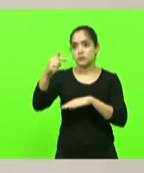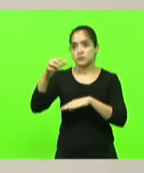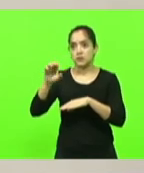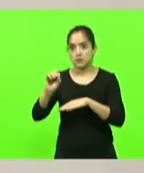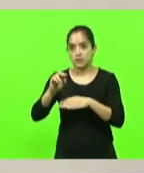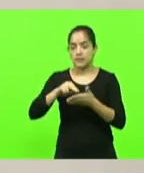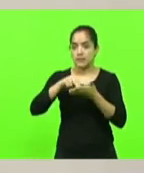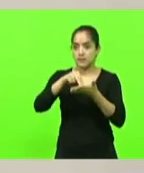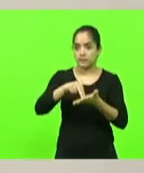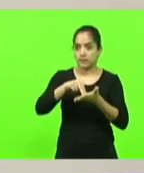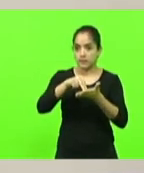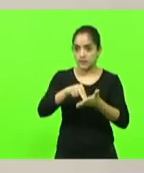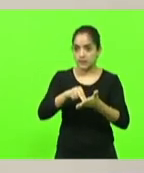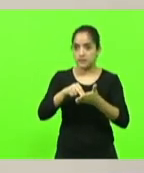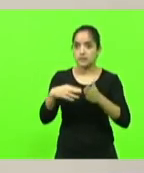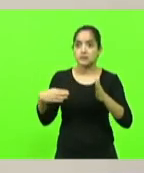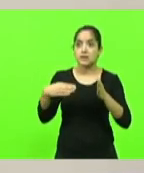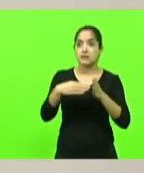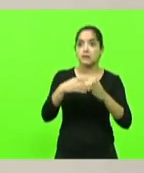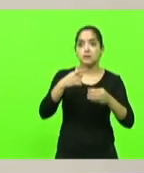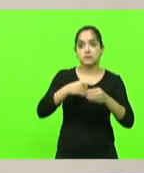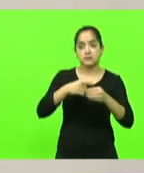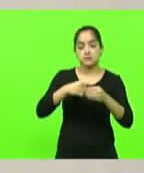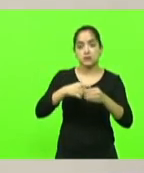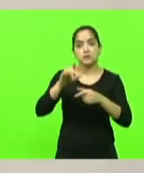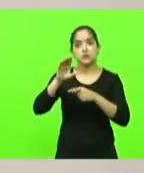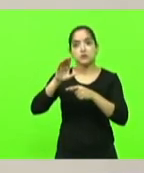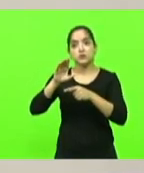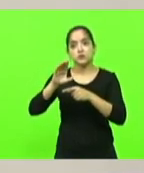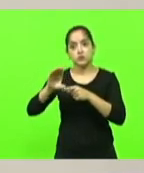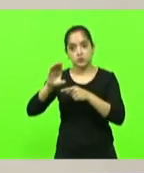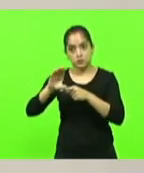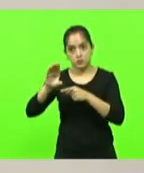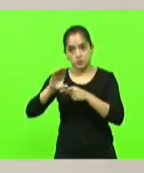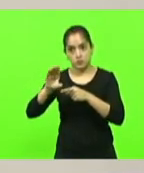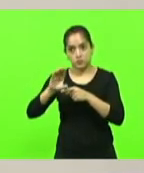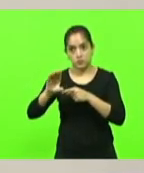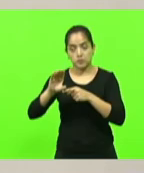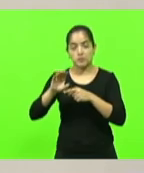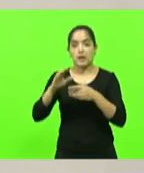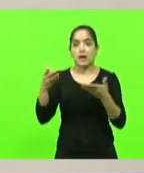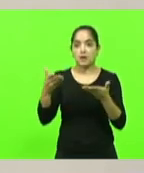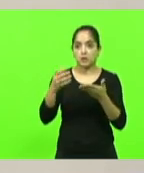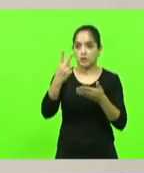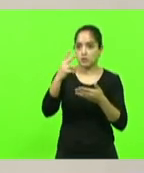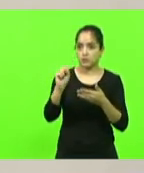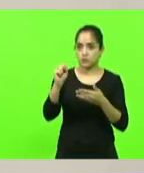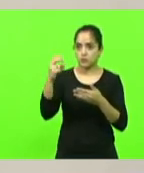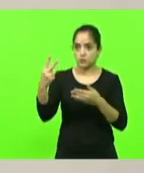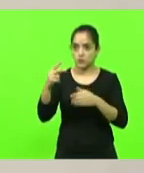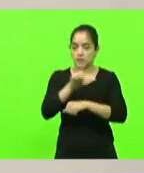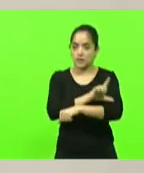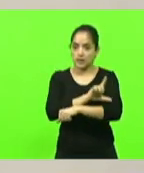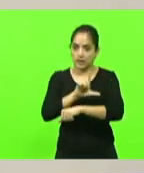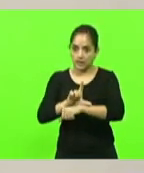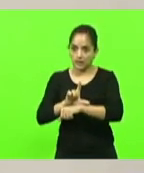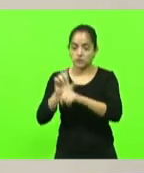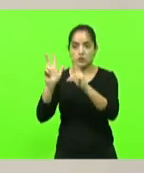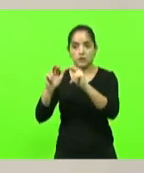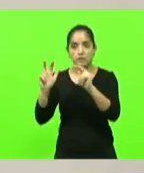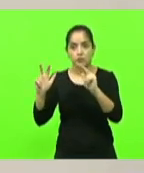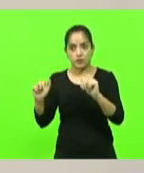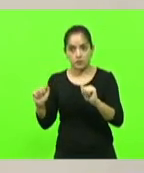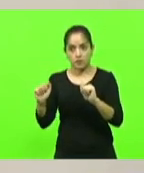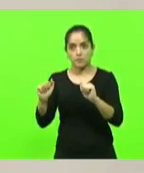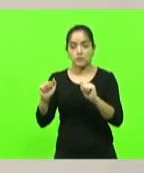curitibanos estou percorrendo agora a tarde a BR-282 em Lages a Florianópolis as empresas